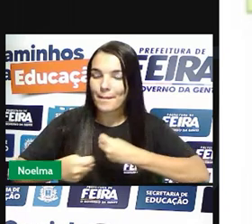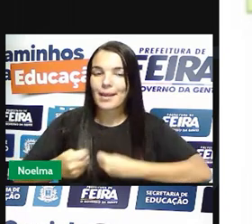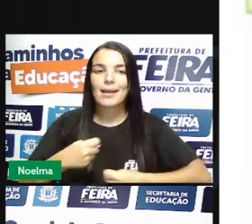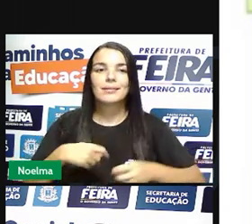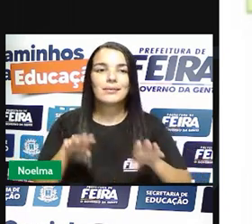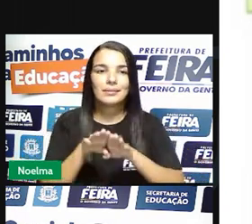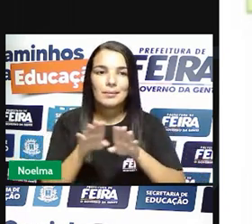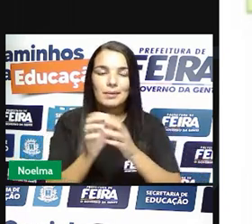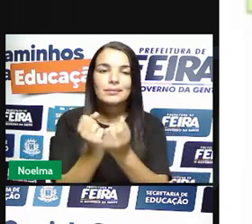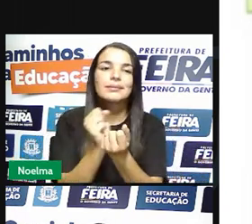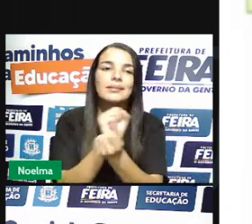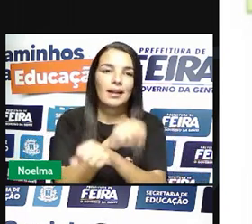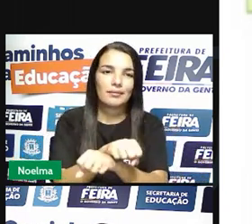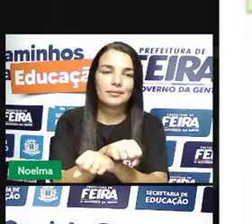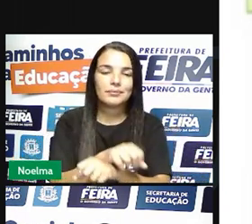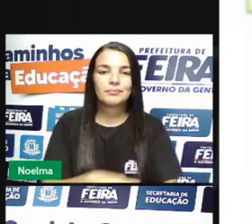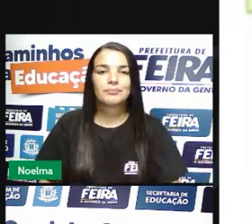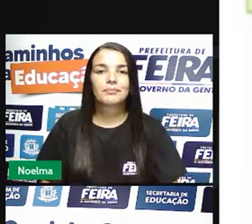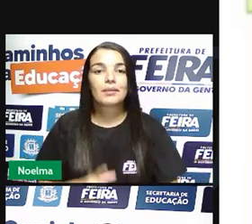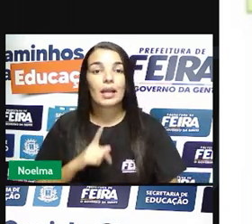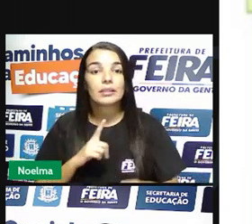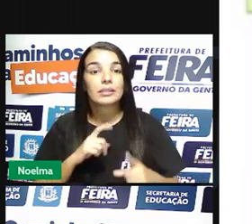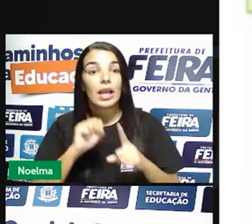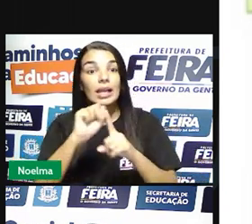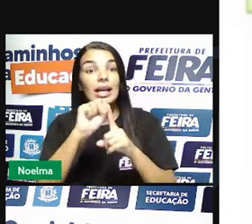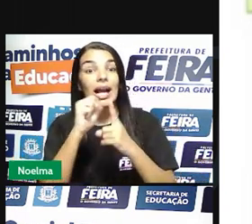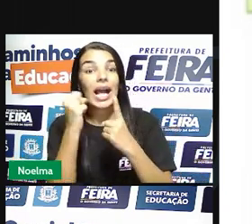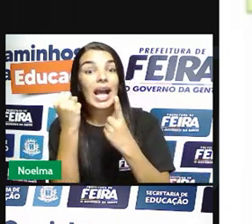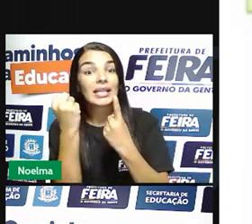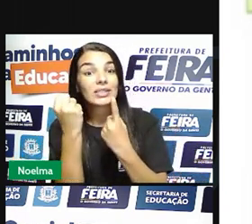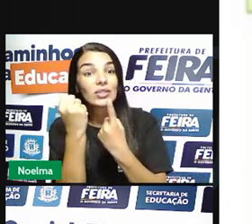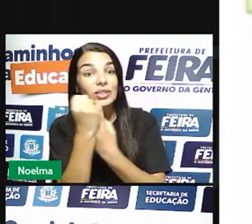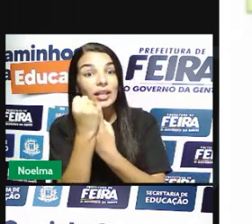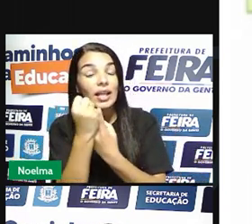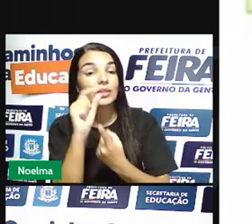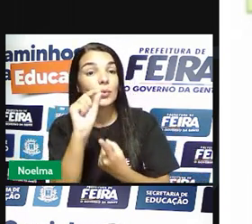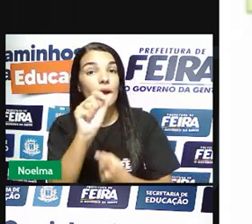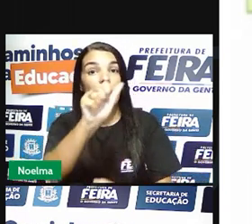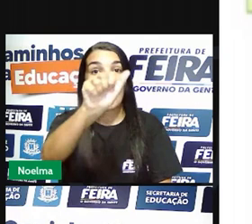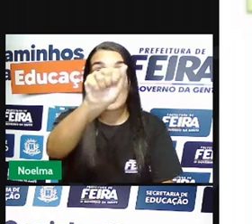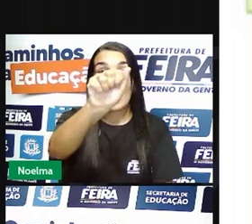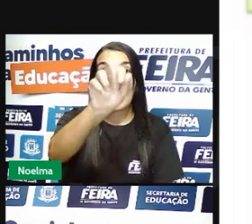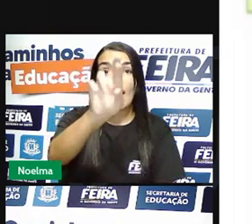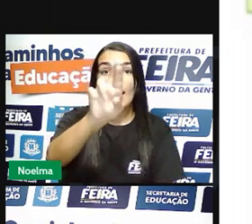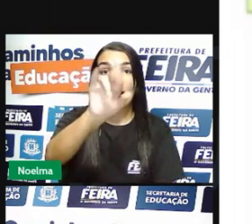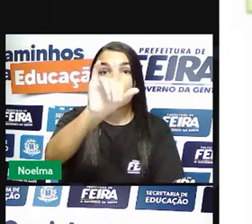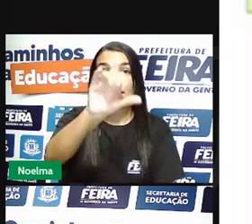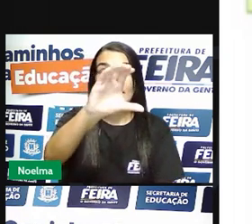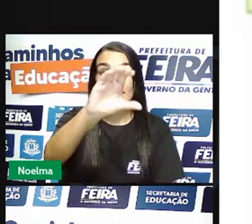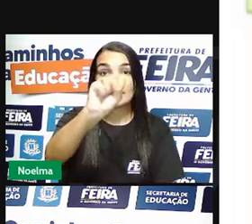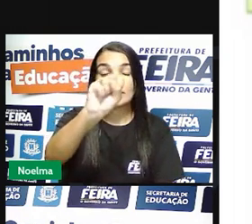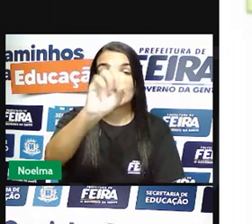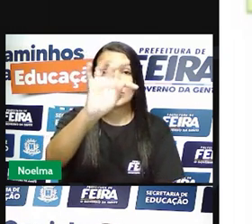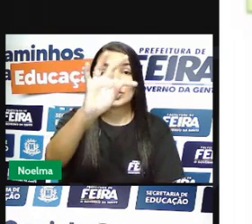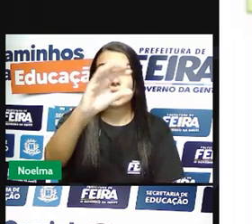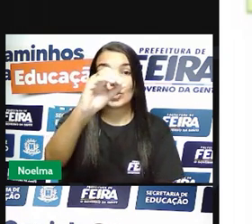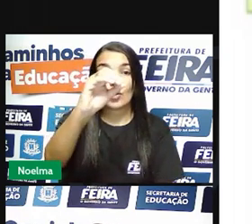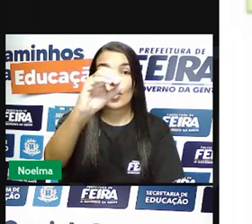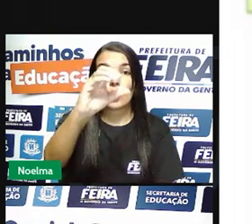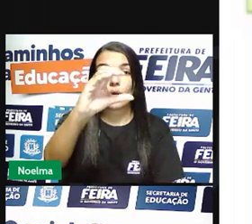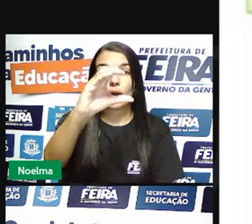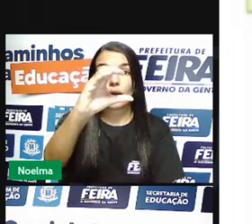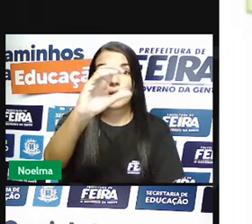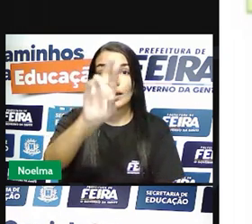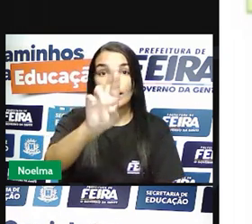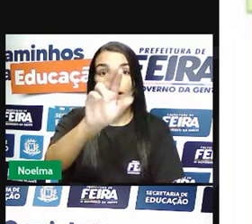intermediárias. Sociedade, área extracatizada, né? E aí a gente vai falar sobre a sociedade patriarcal também, né? Onde